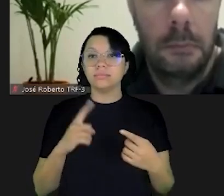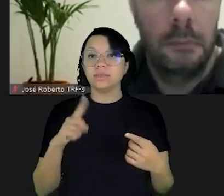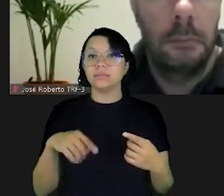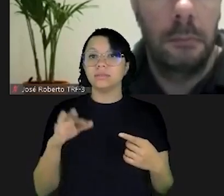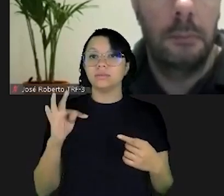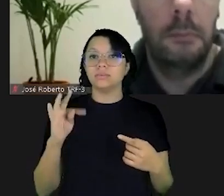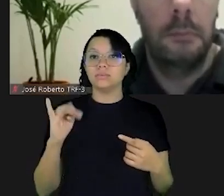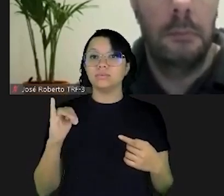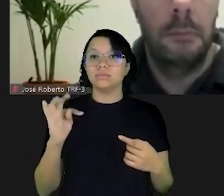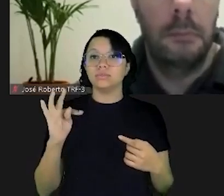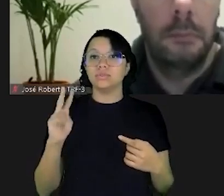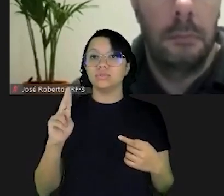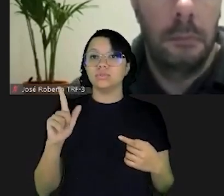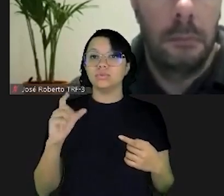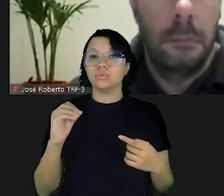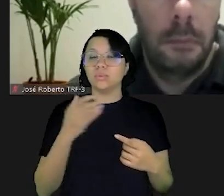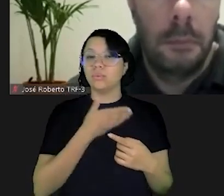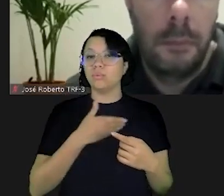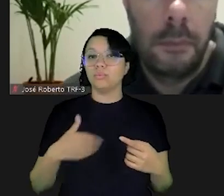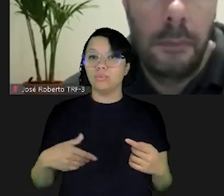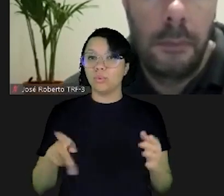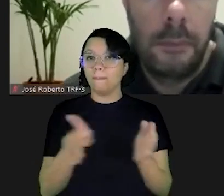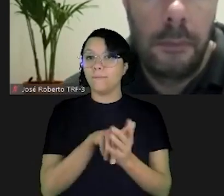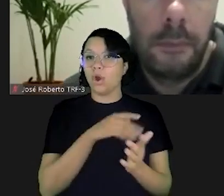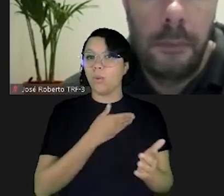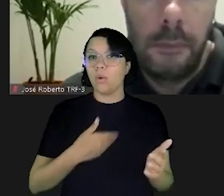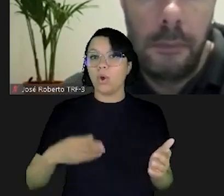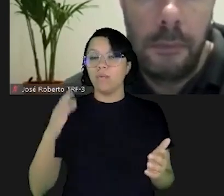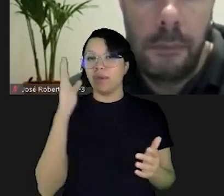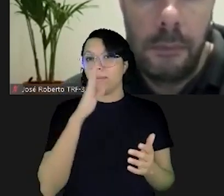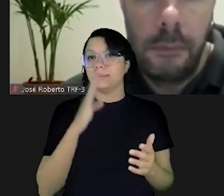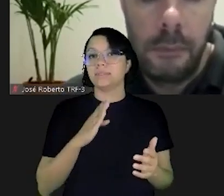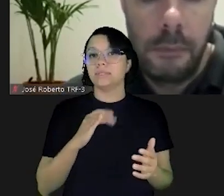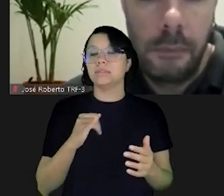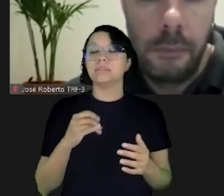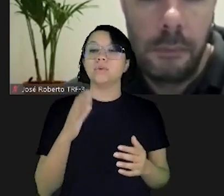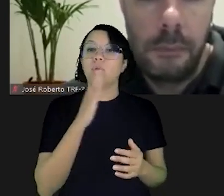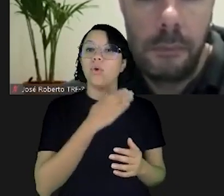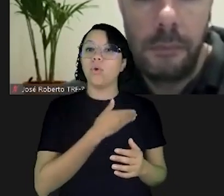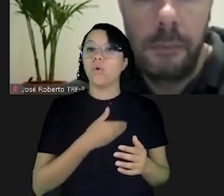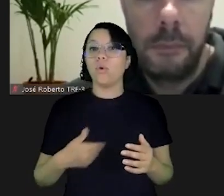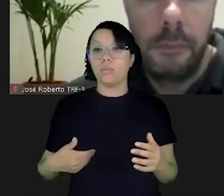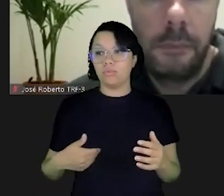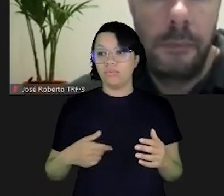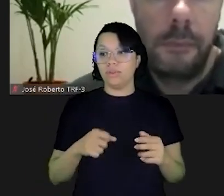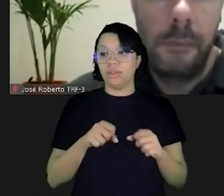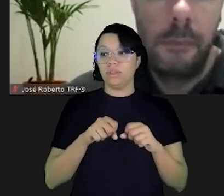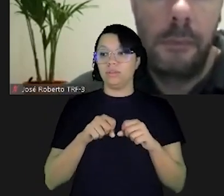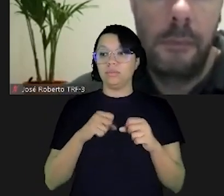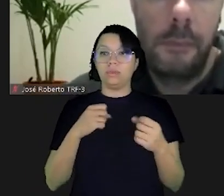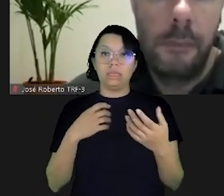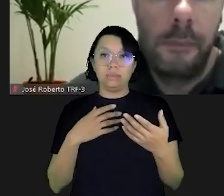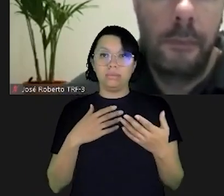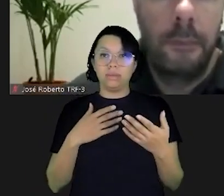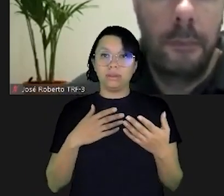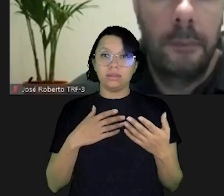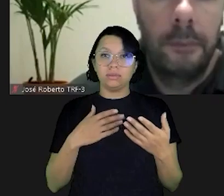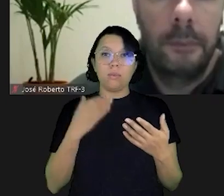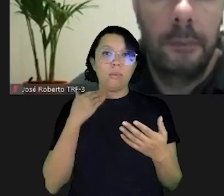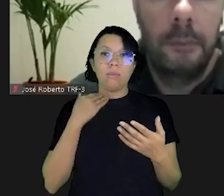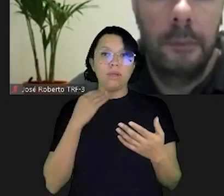nenhuma mas ele é um título público do governo brasileiro e aí uma coisa é fato se o governo brasileiro quebrar